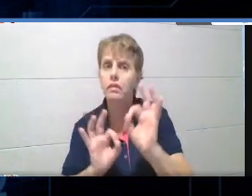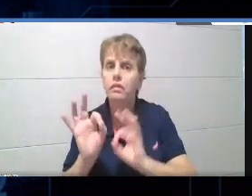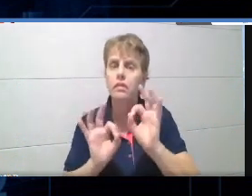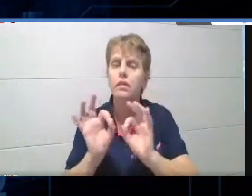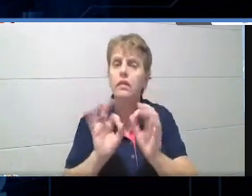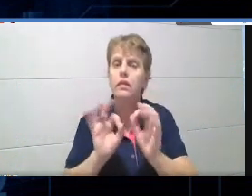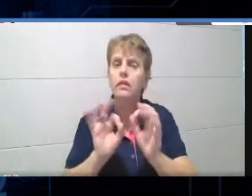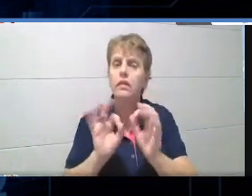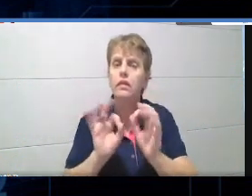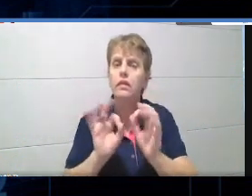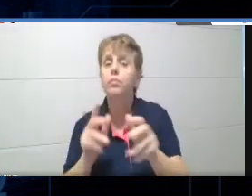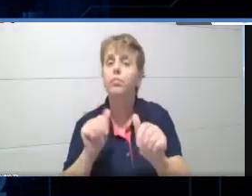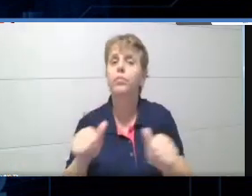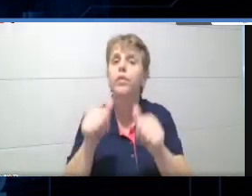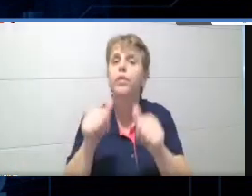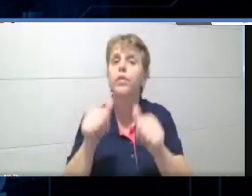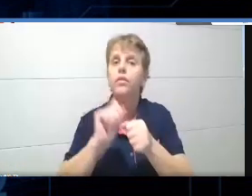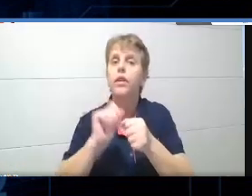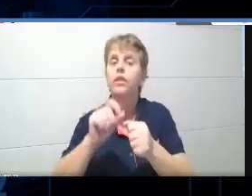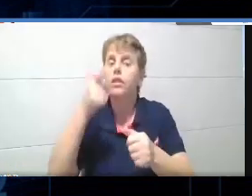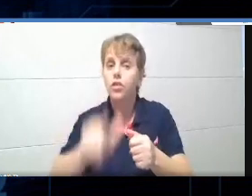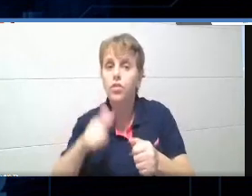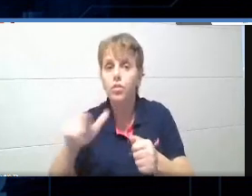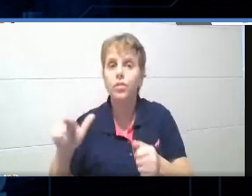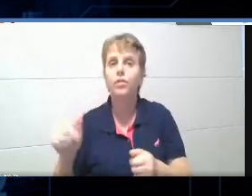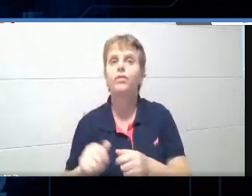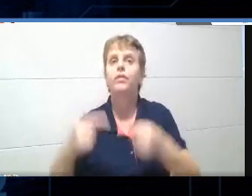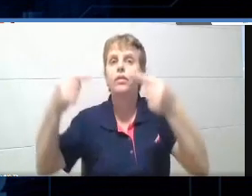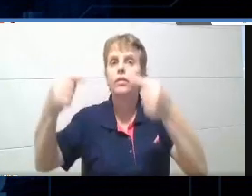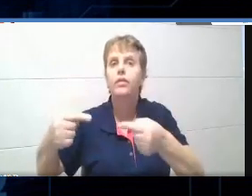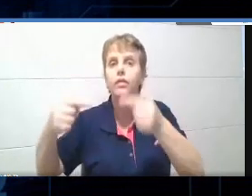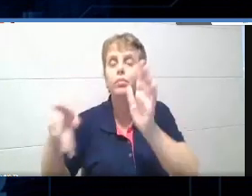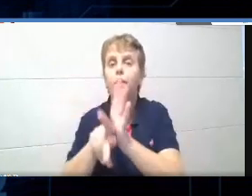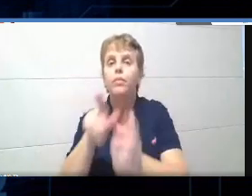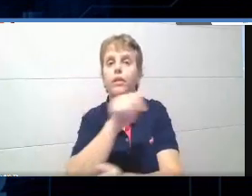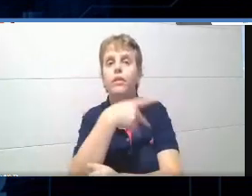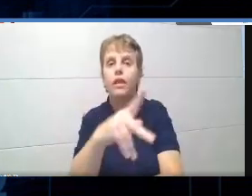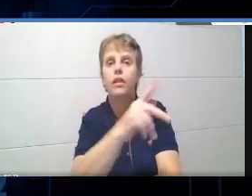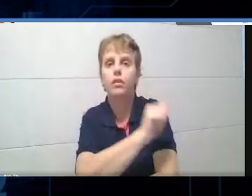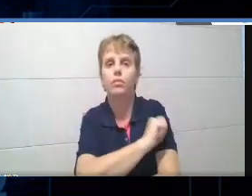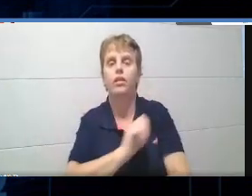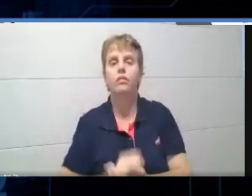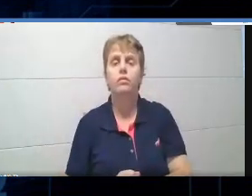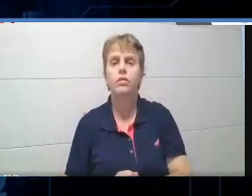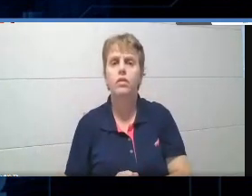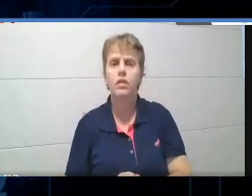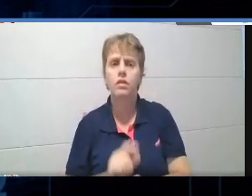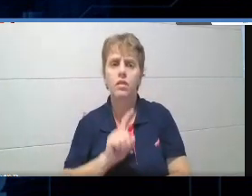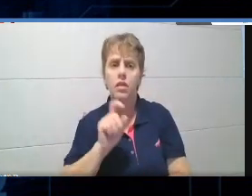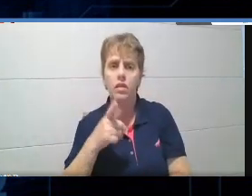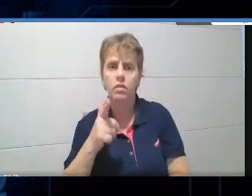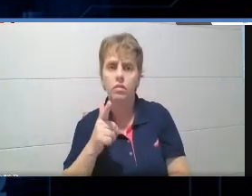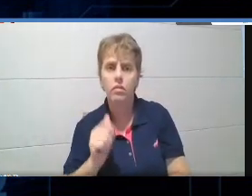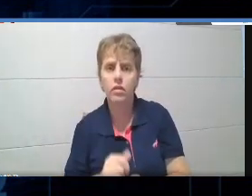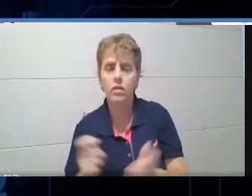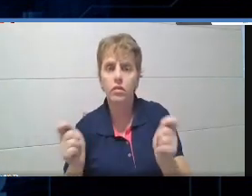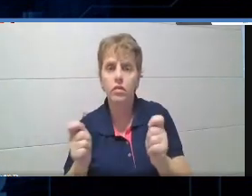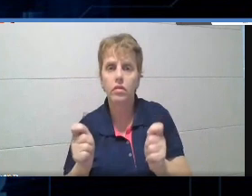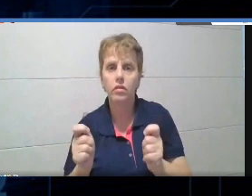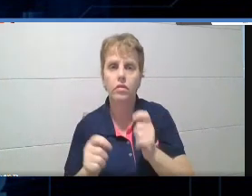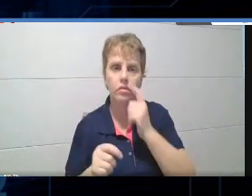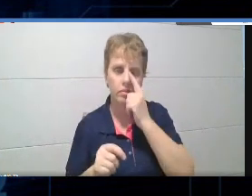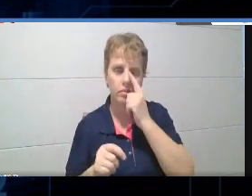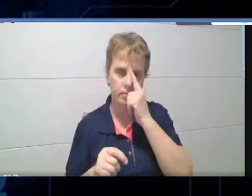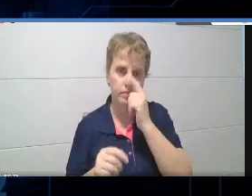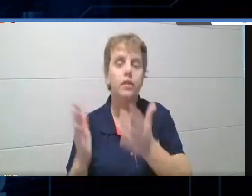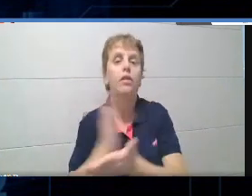refazer e desafiar mais o meu aluno? Será que não existe essa possibilidade? Né? E aí, olha só, algumas